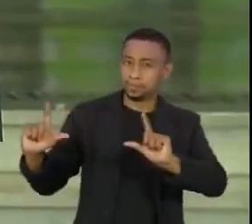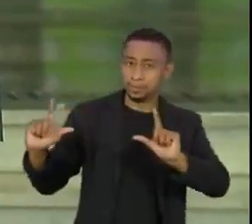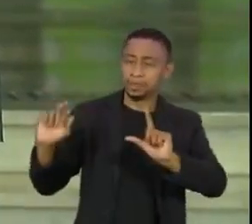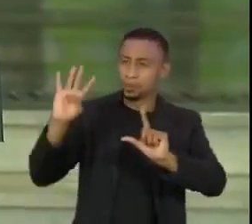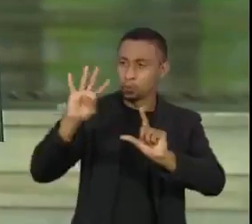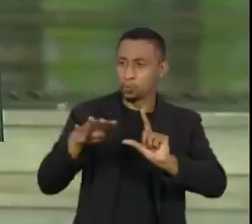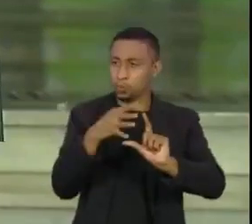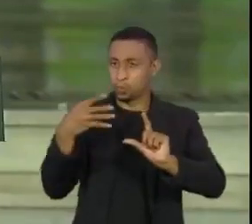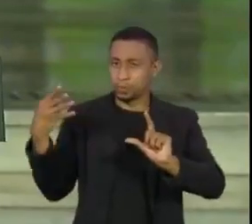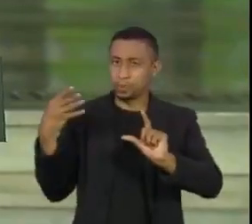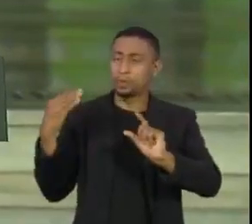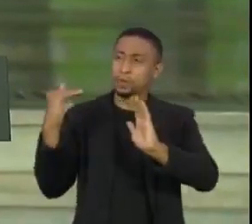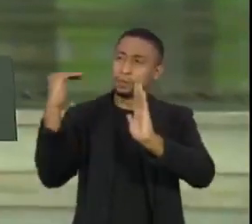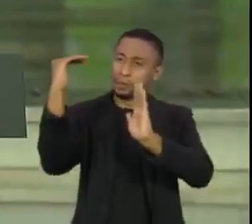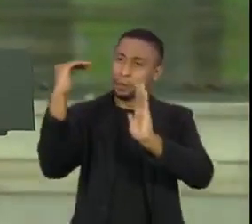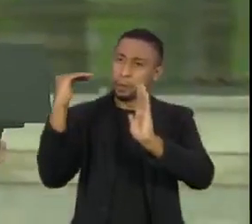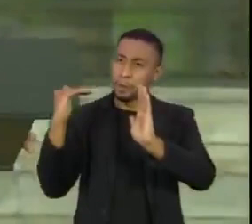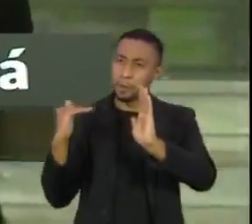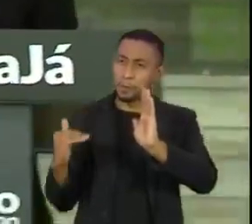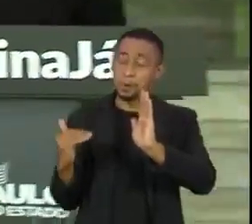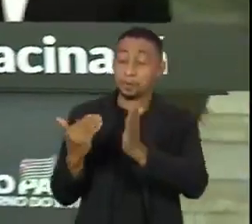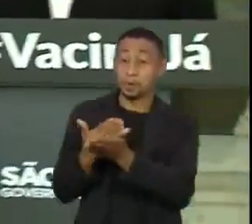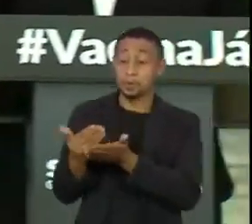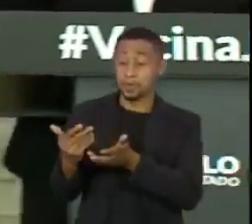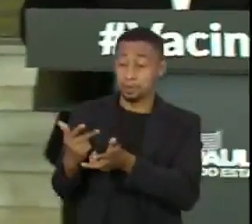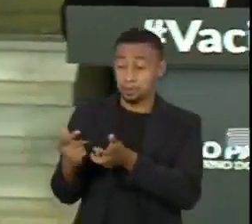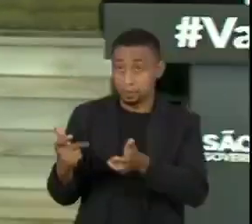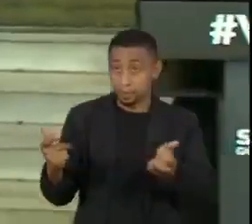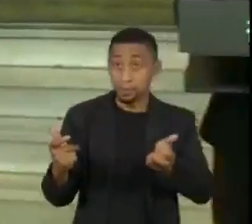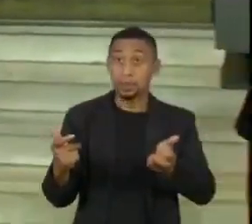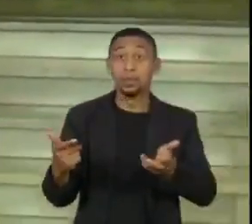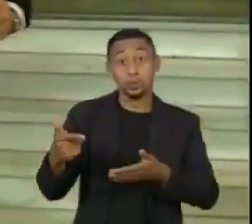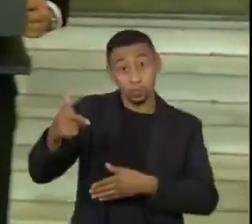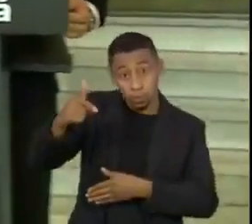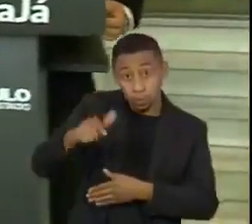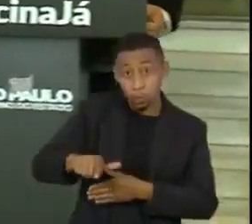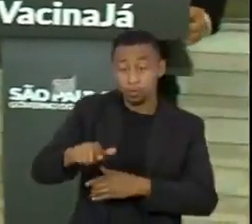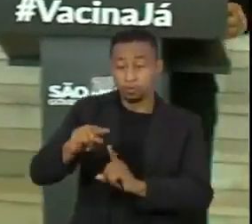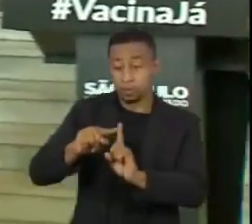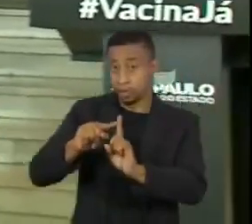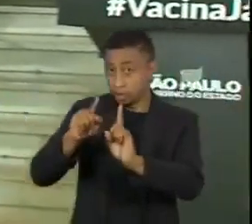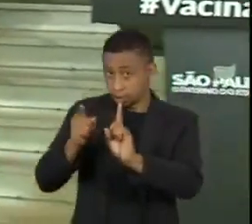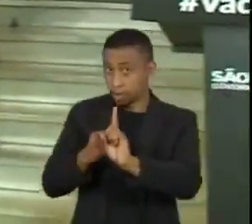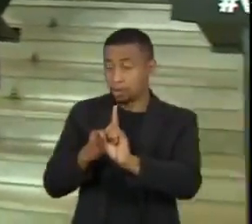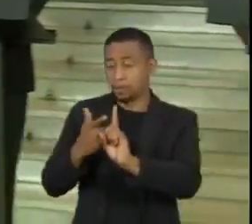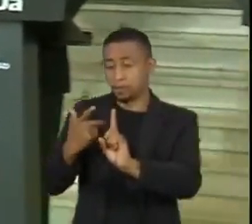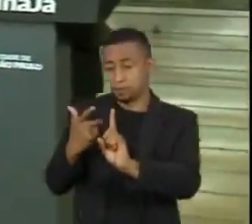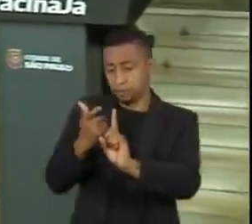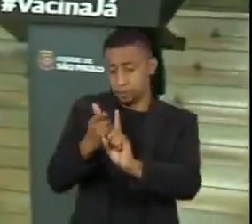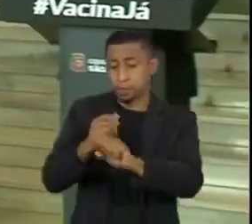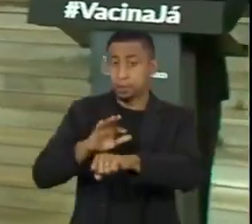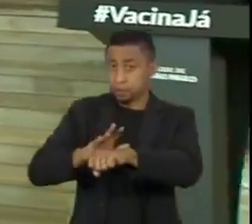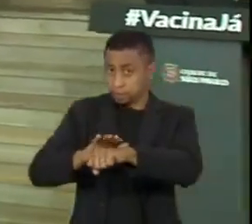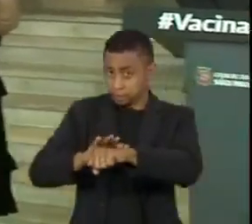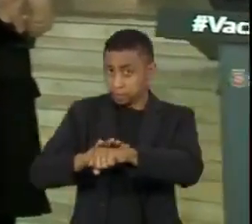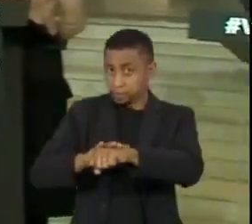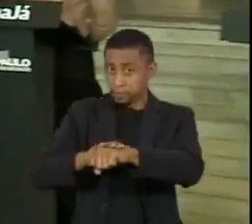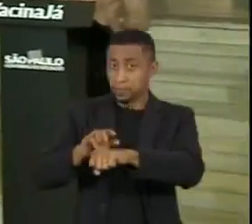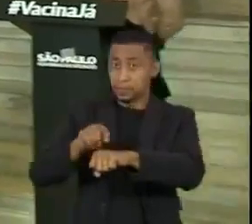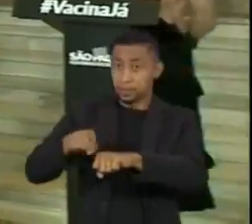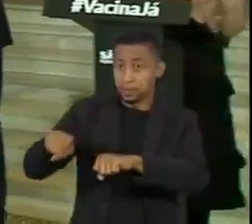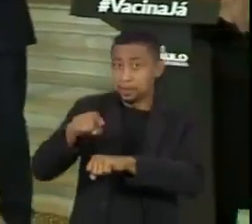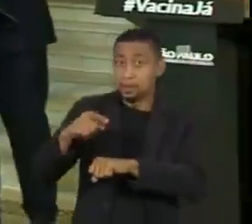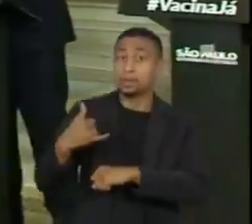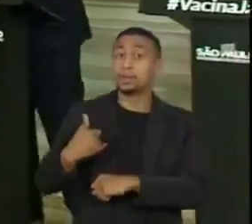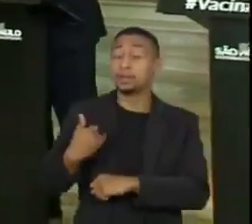o reinício. Vamos começar a vacinar, então, recomeçar a vacinar as grávidas e puérperas com comorbidades acima de